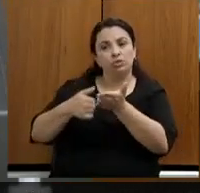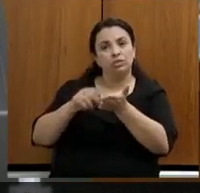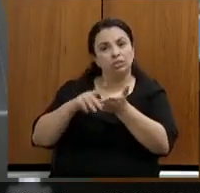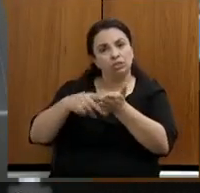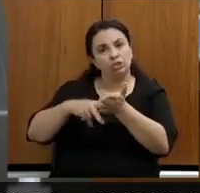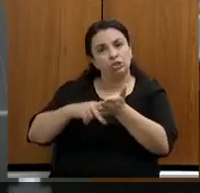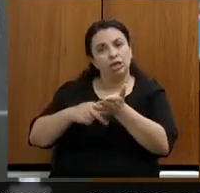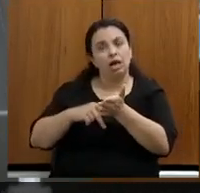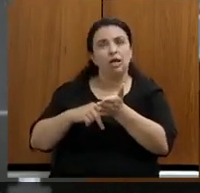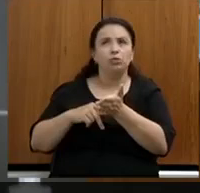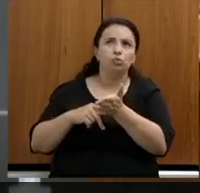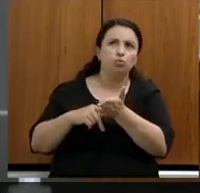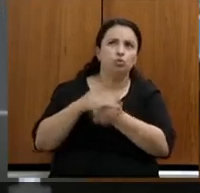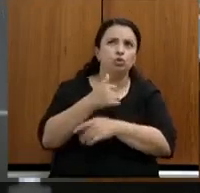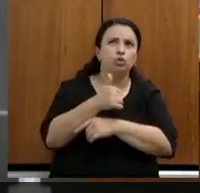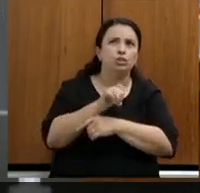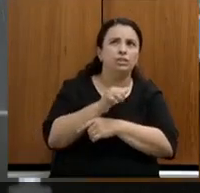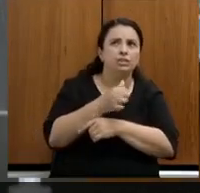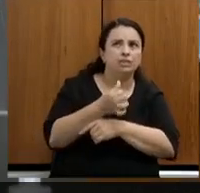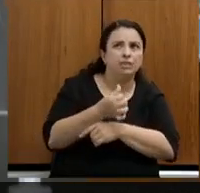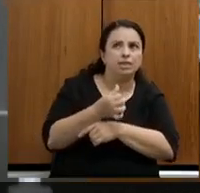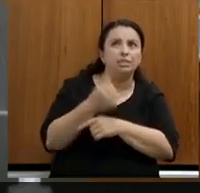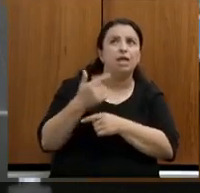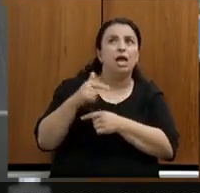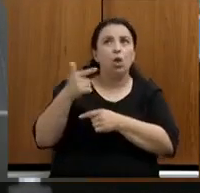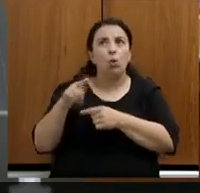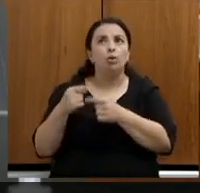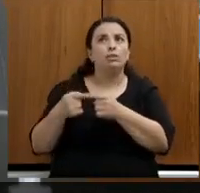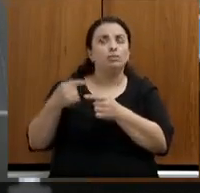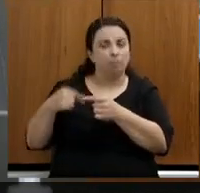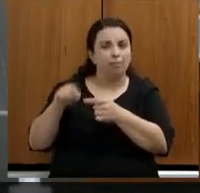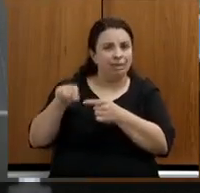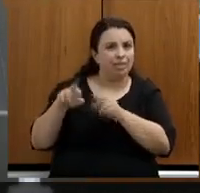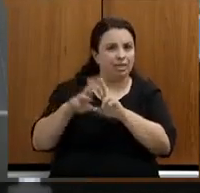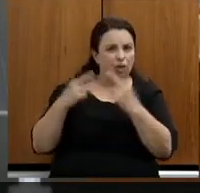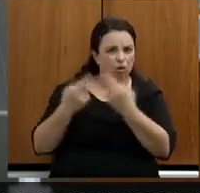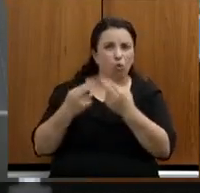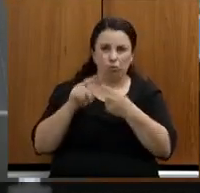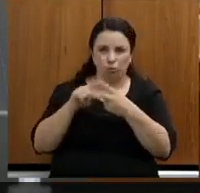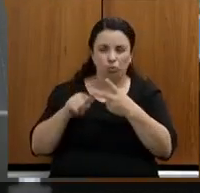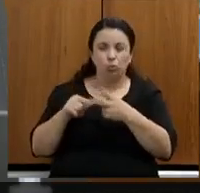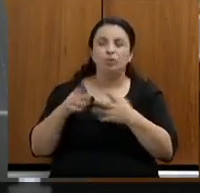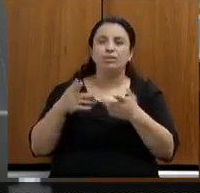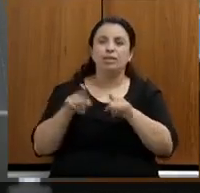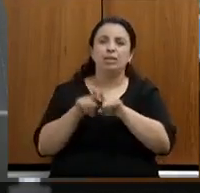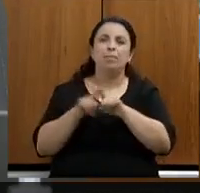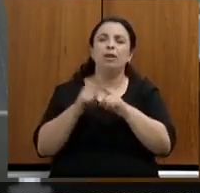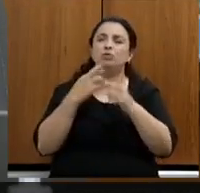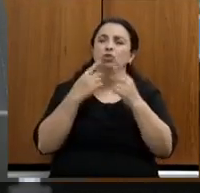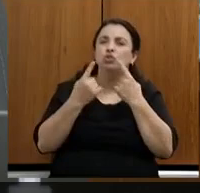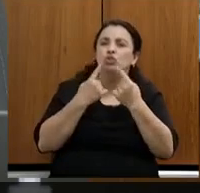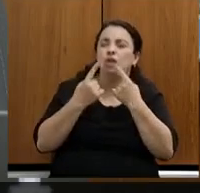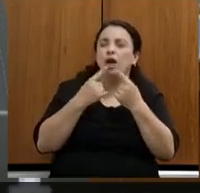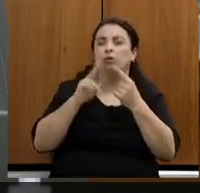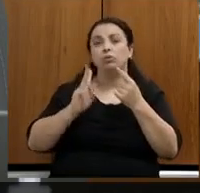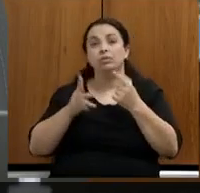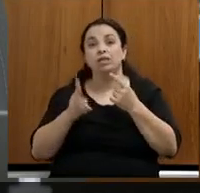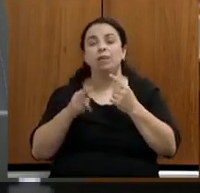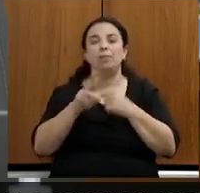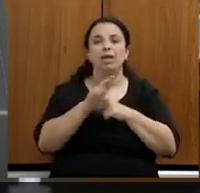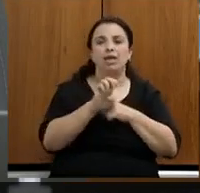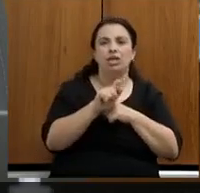16, depois fizemos uma semana passada, além do diálogo constante com a Regina e com Adriano, que eu estabeleço,